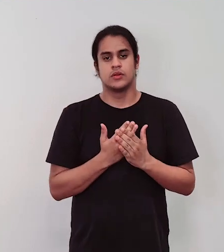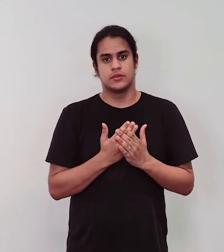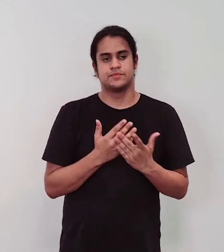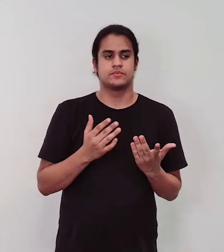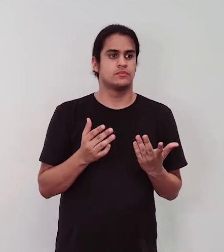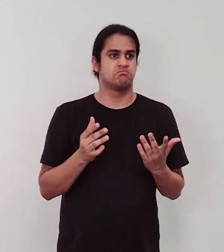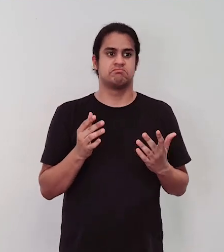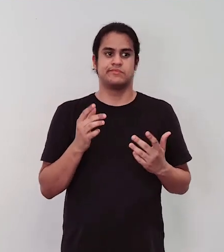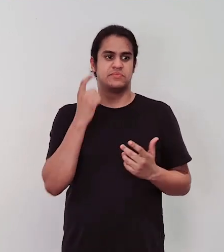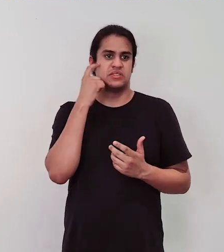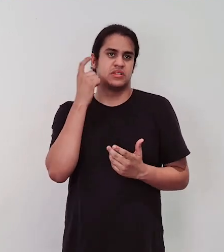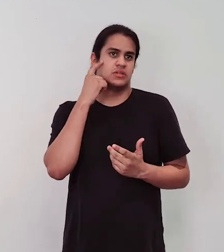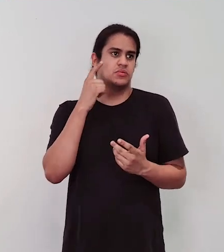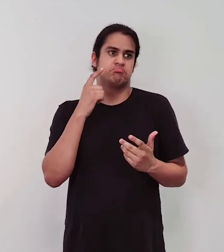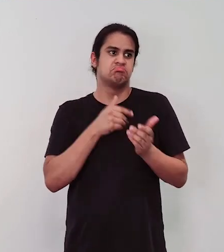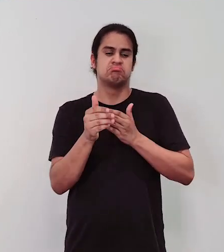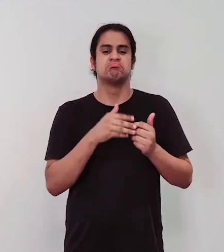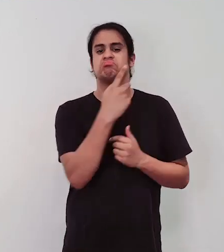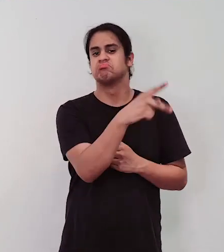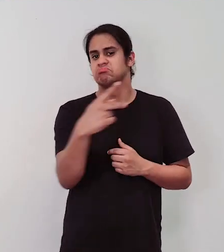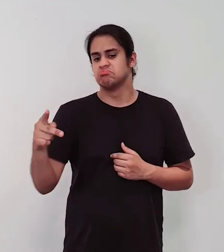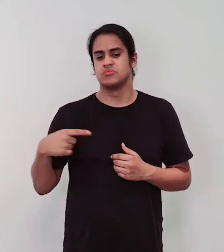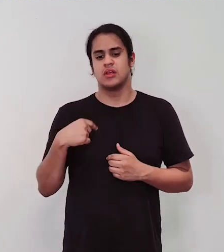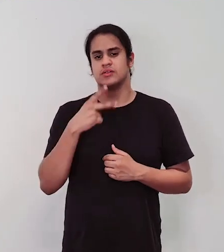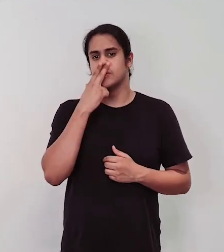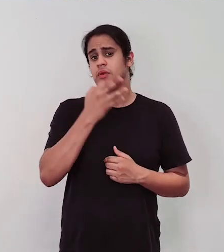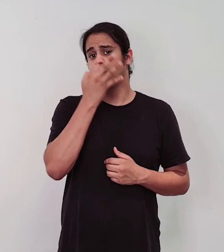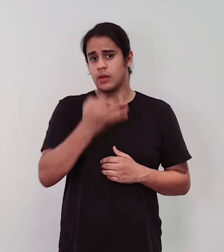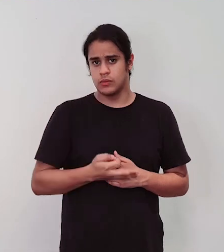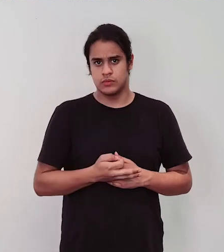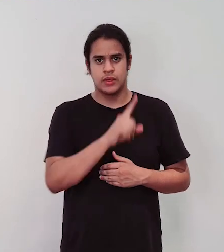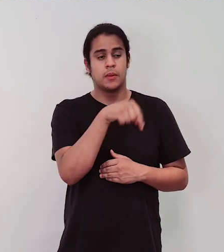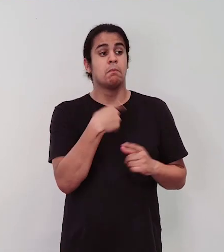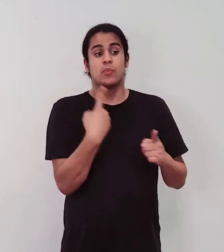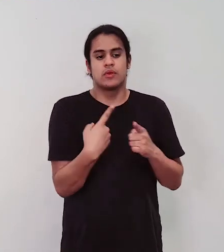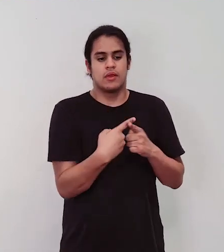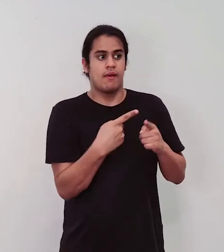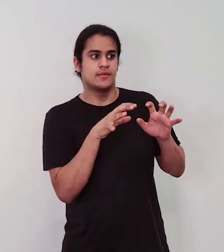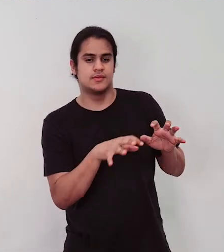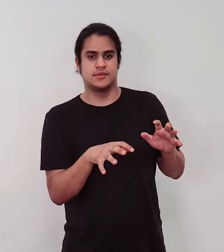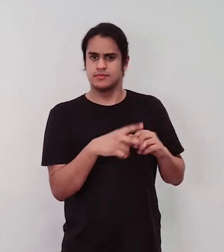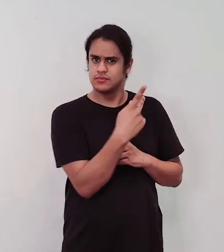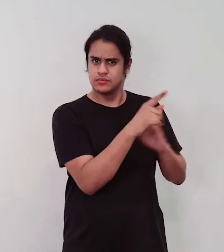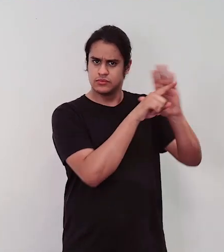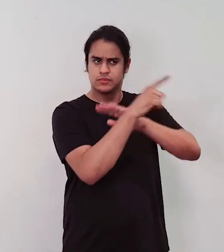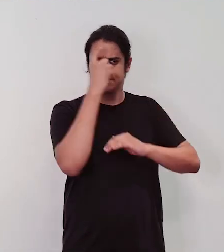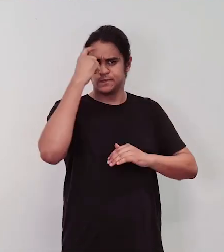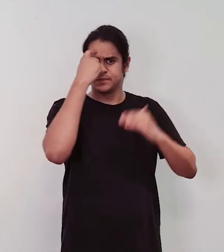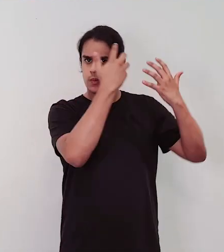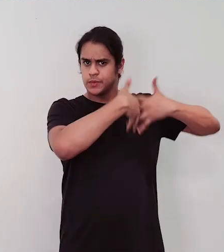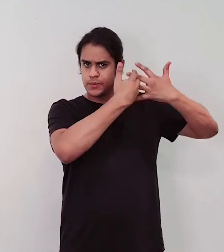considerando, sei lá, as questões que estivessem, estimulei eles a se perguntarem por que as coisas são do jeito que são. Então, alguns post-it